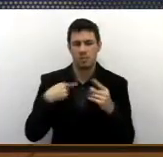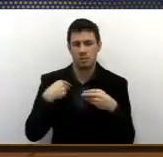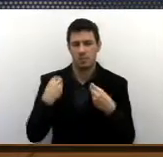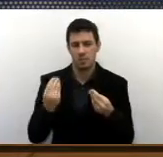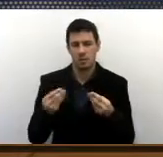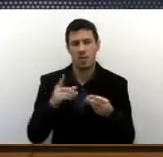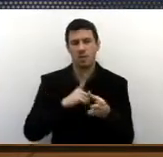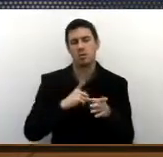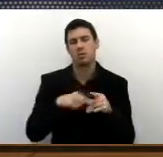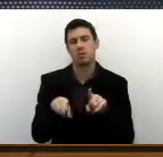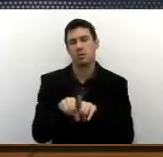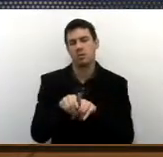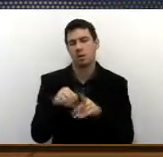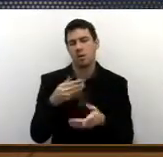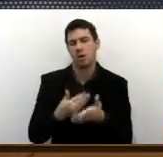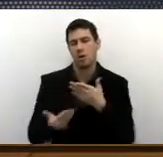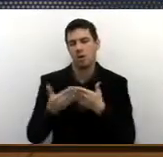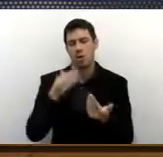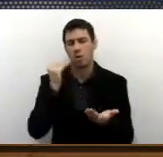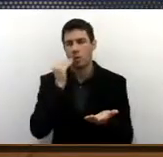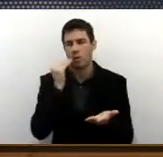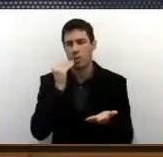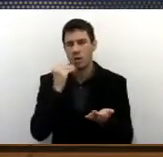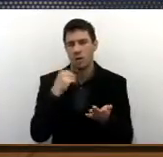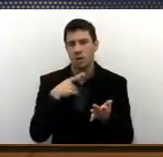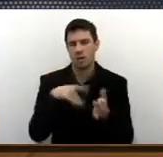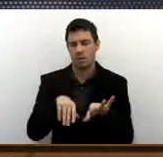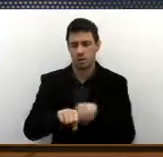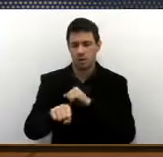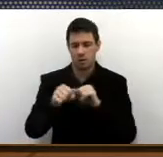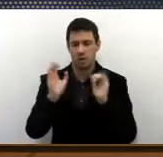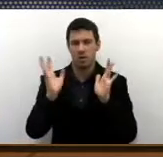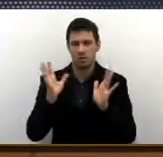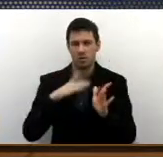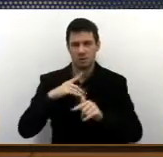ele também já tem oportunidade de sair da formatura já com a sua